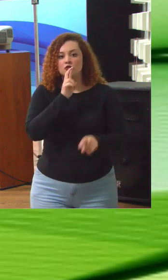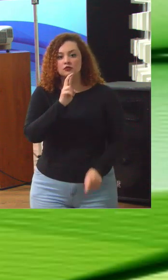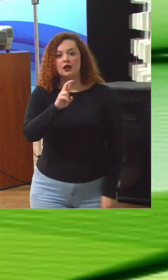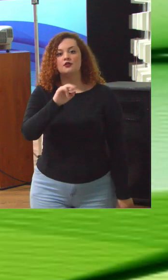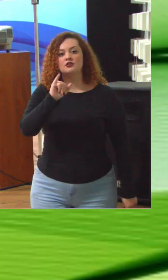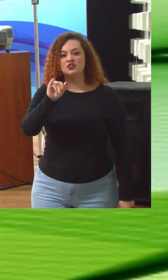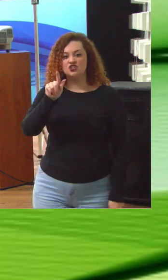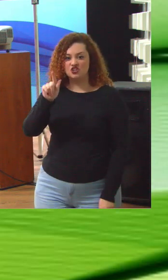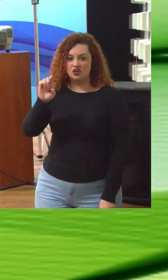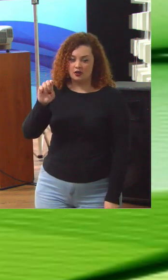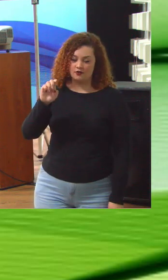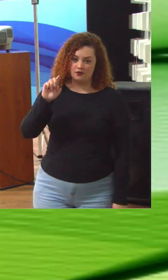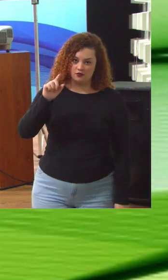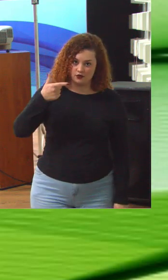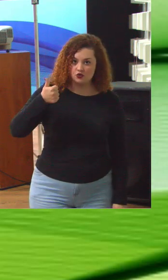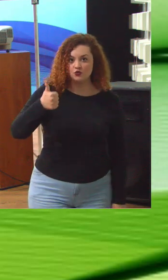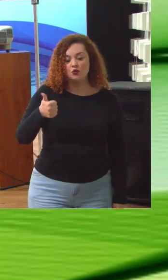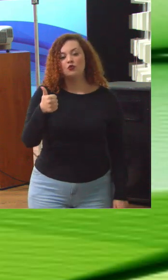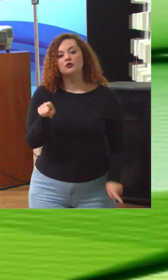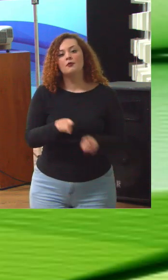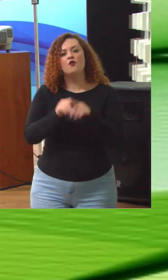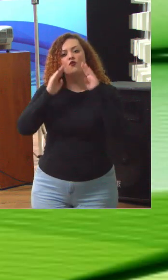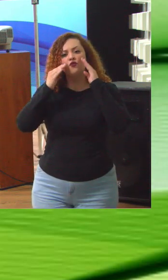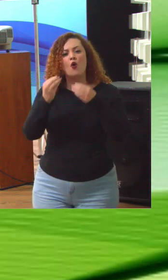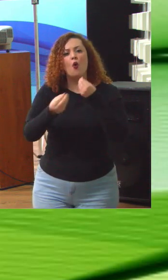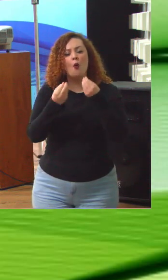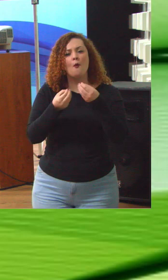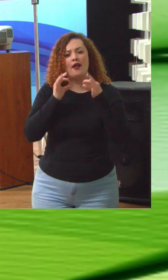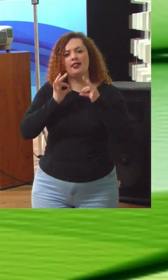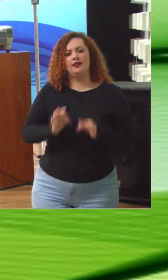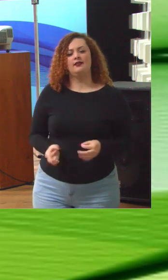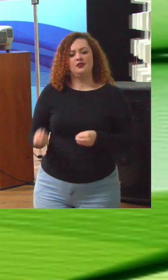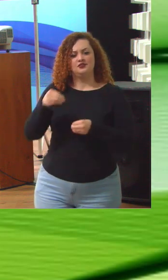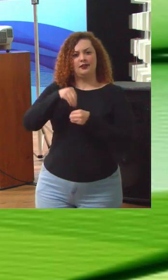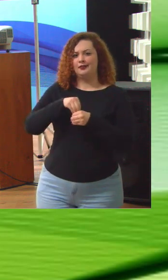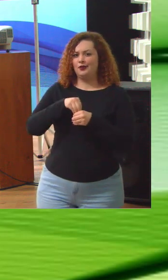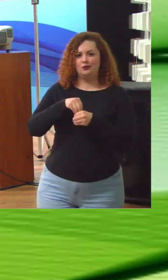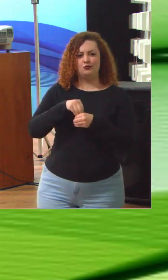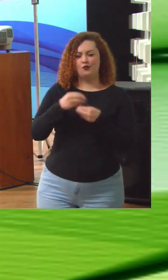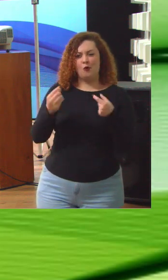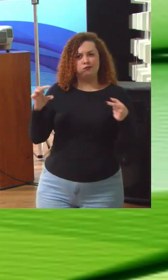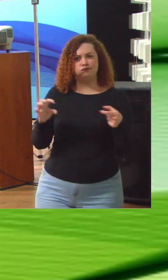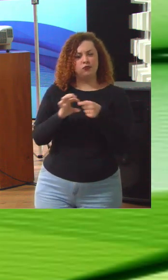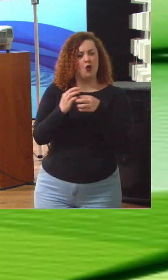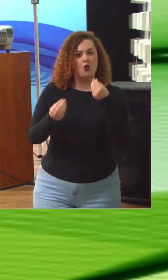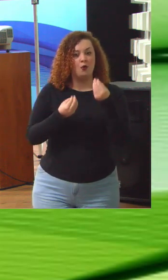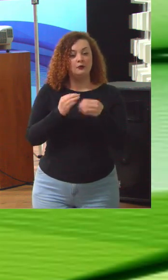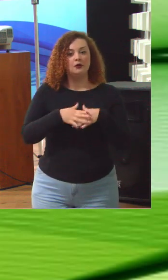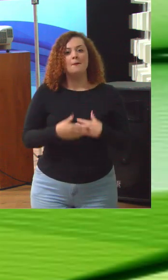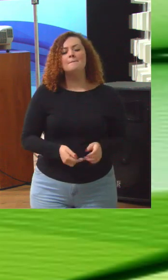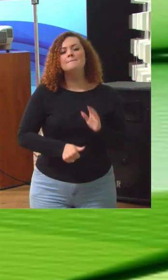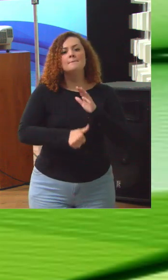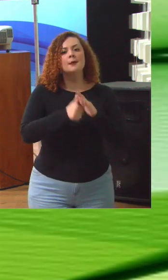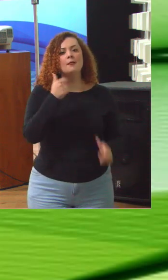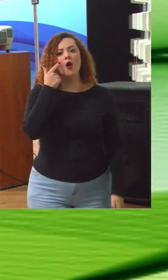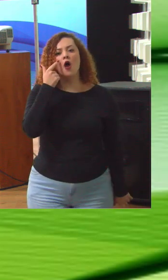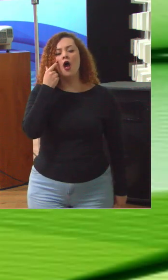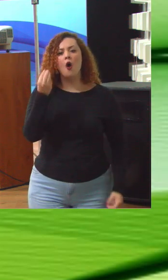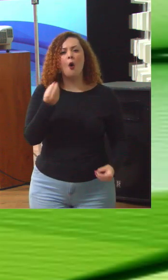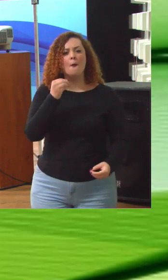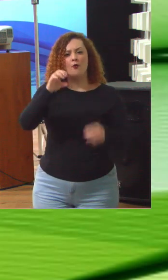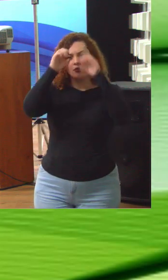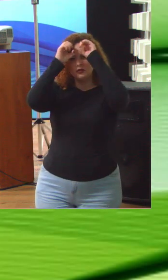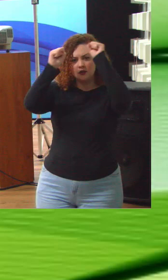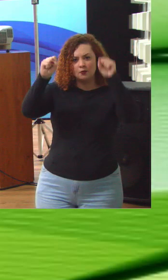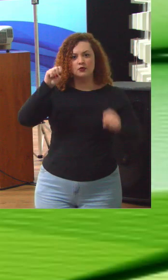IGG 21 e um foco sobre como é que integridade está dentro disso tudo. Primeiro vamos dar uma olhadinha sobre como é que o Tribunal